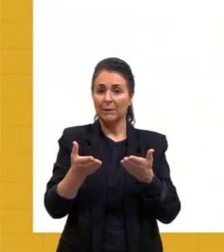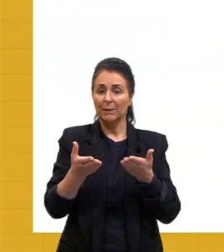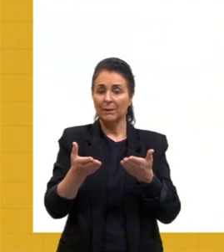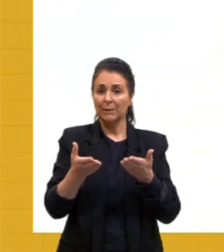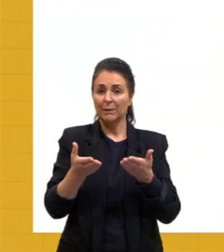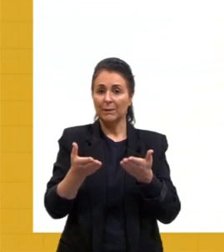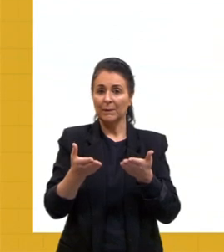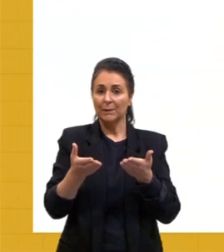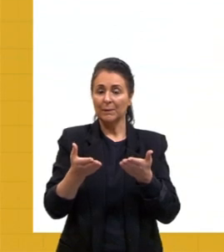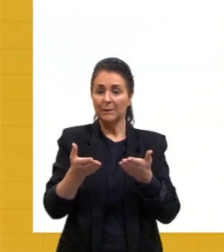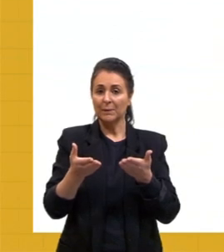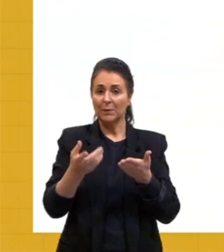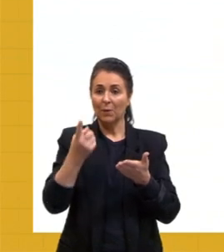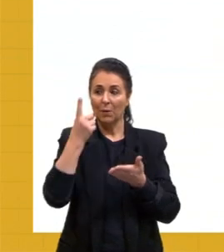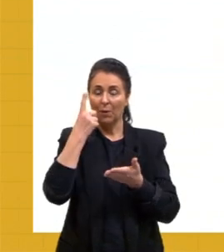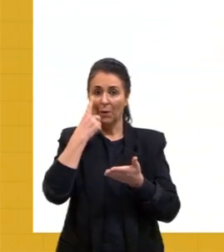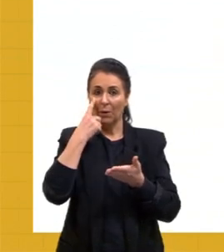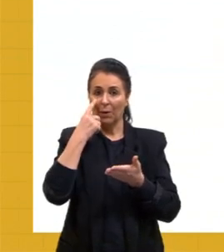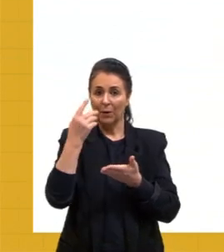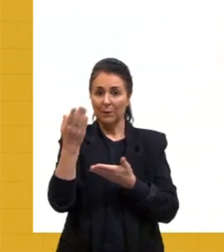Vamos lá para o painel.